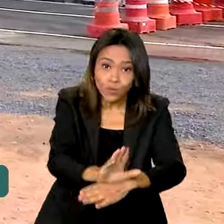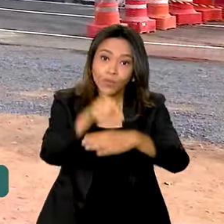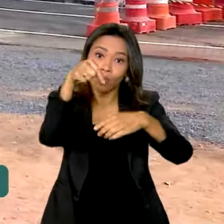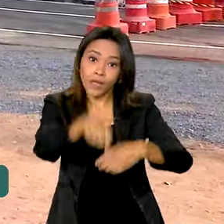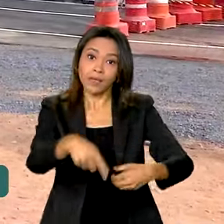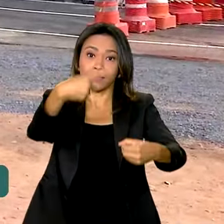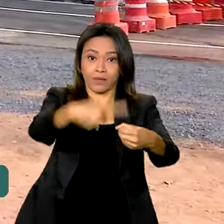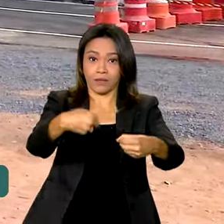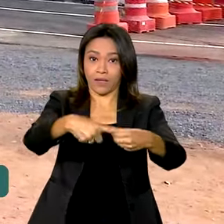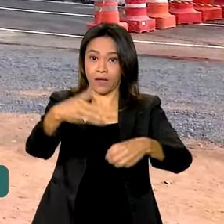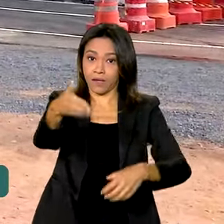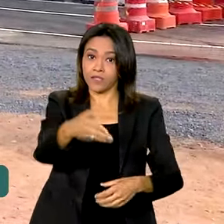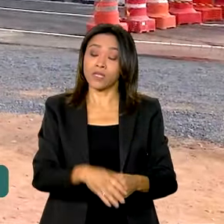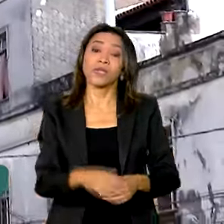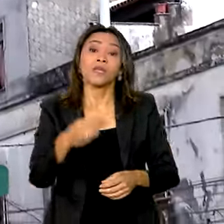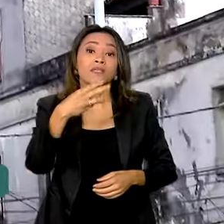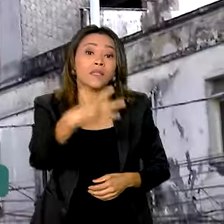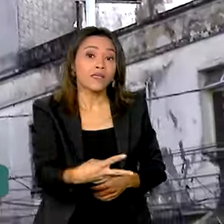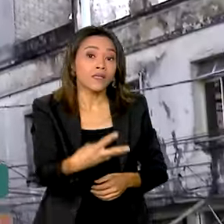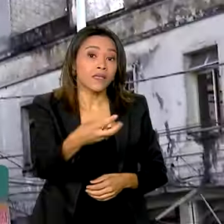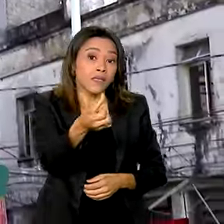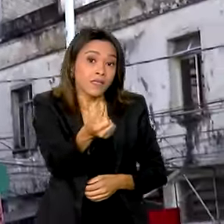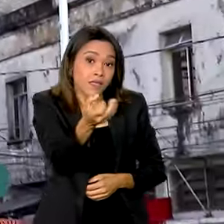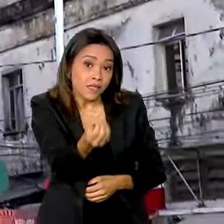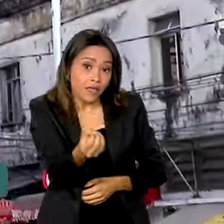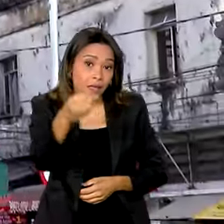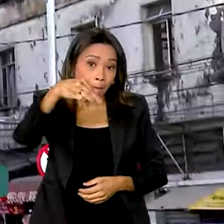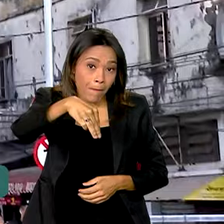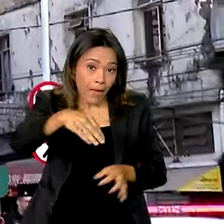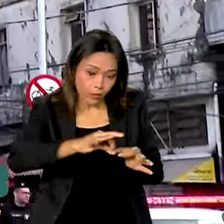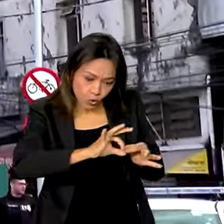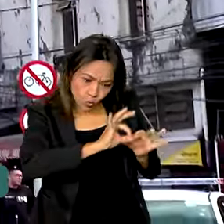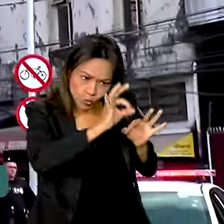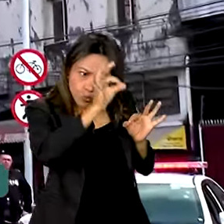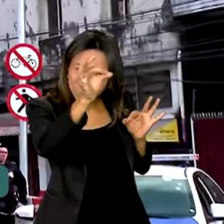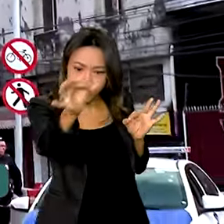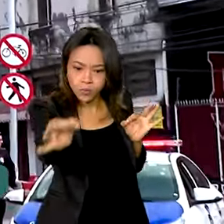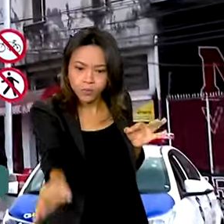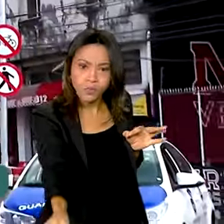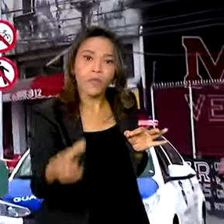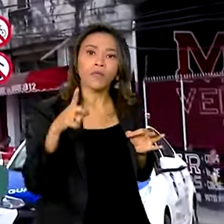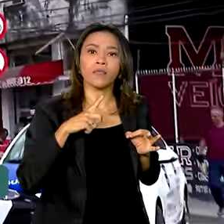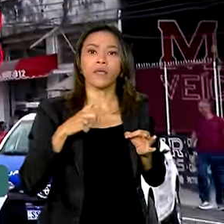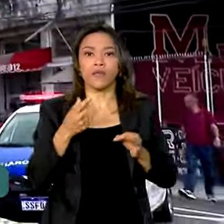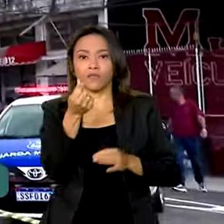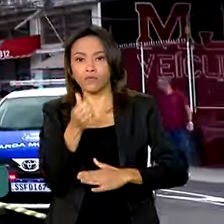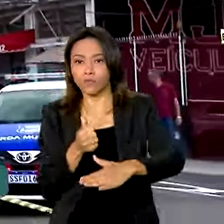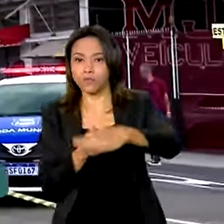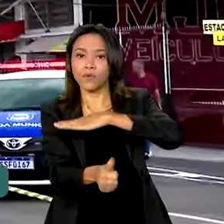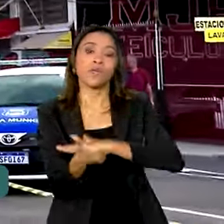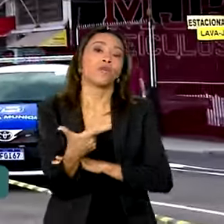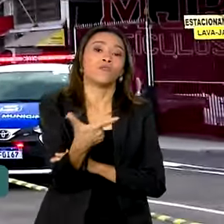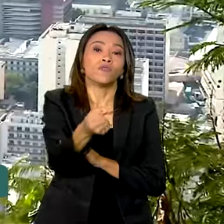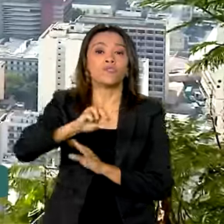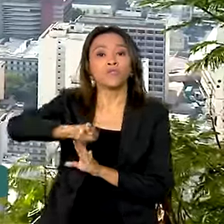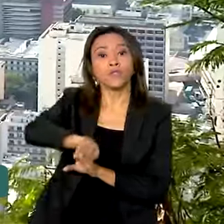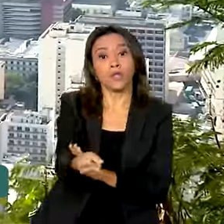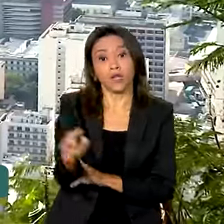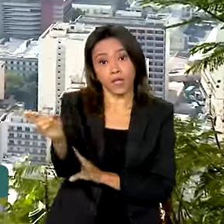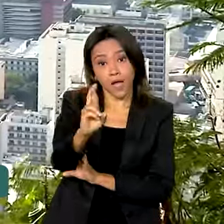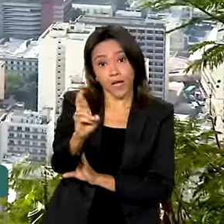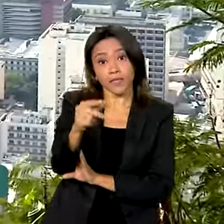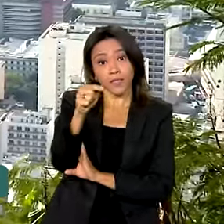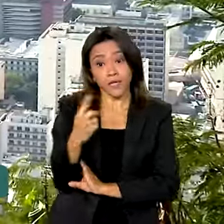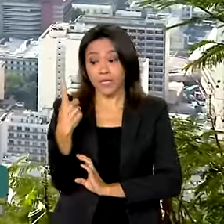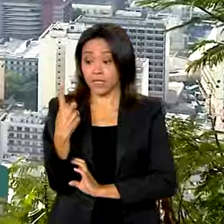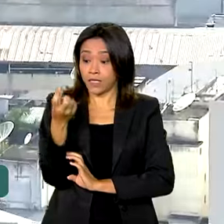Fora. Com 360 metros de extensão, o elevado recebeu investimentos de 20 milhões de reais, sendo que